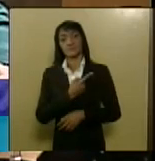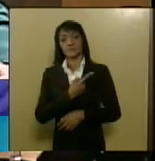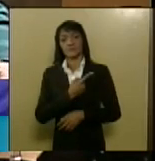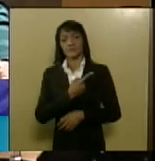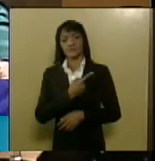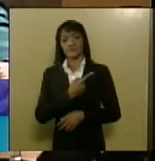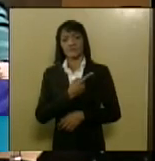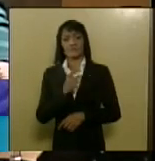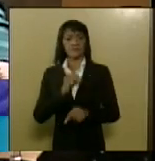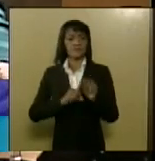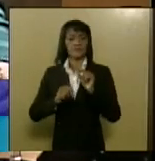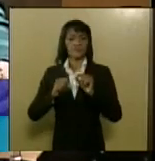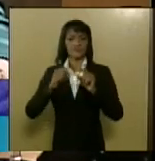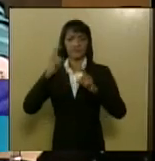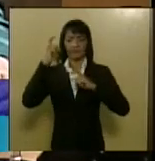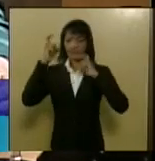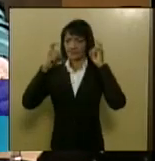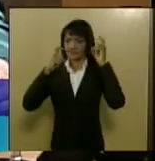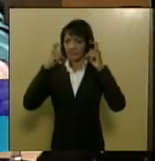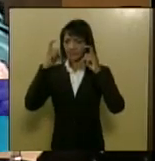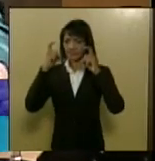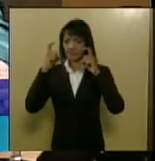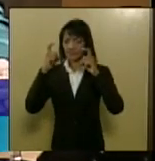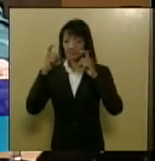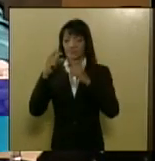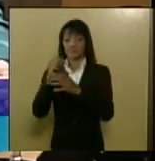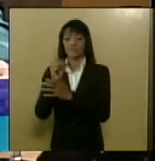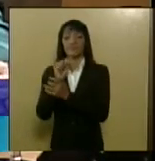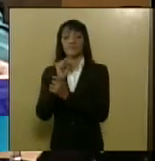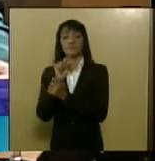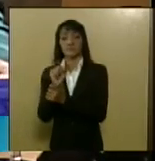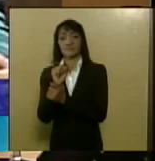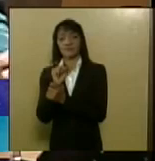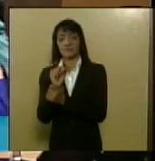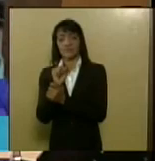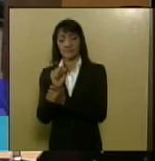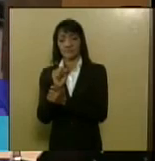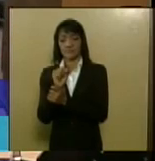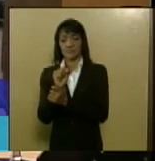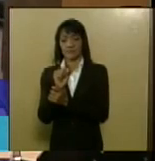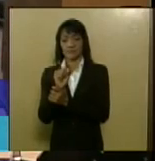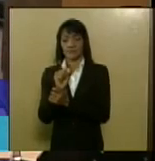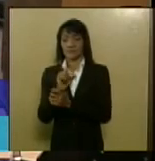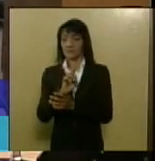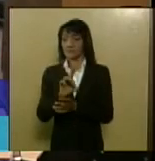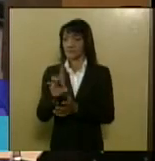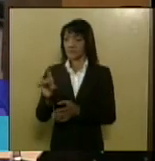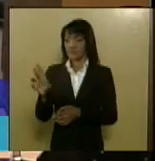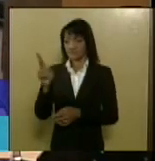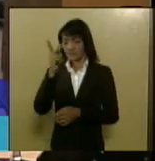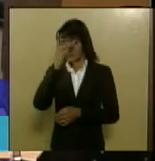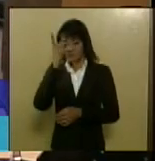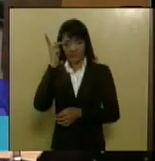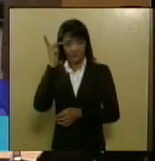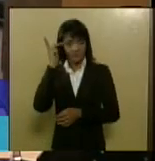preocupação e que nos garante fazer com que essas pessoas se